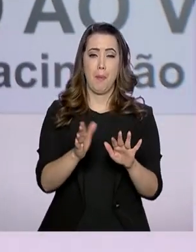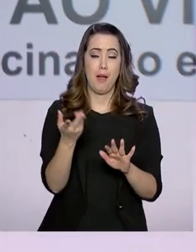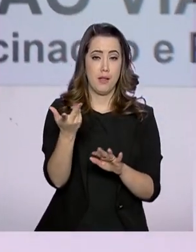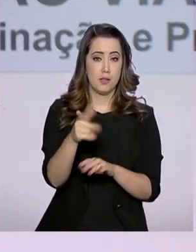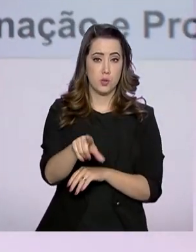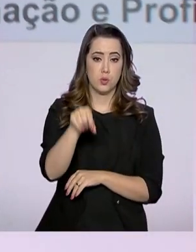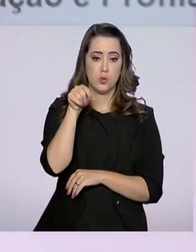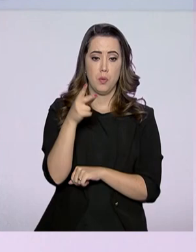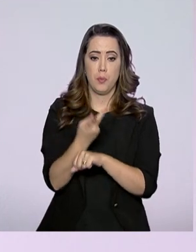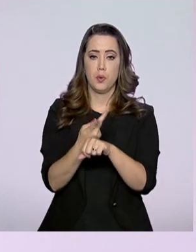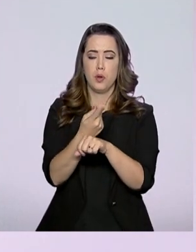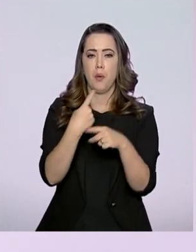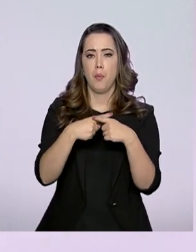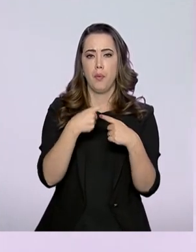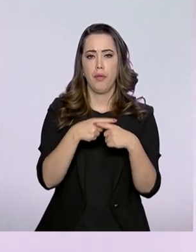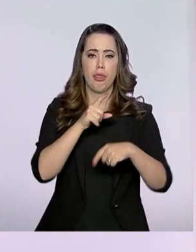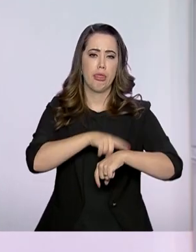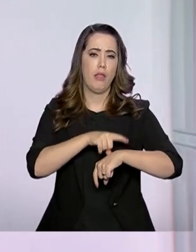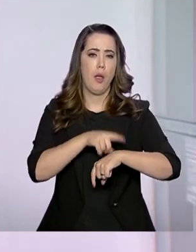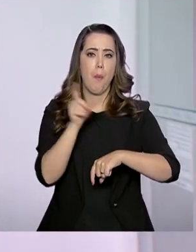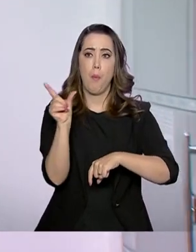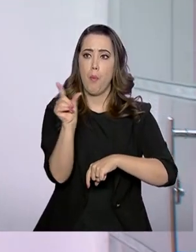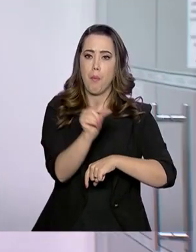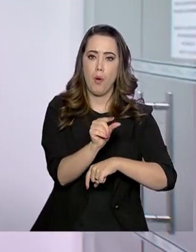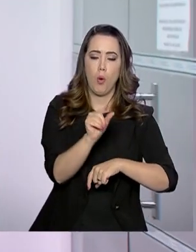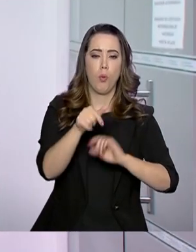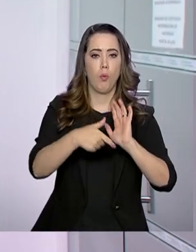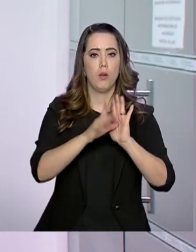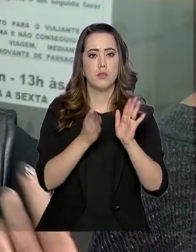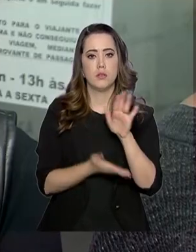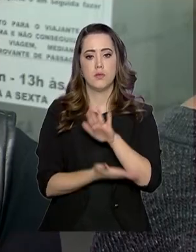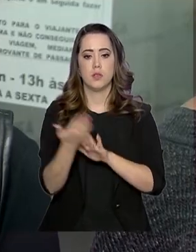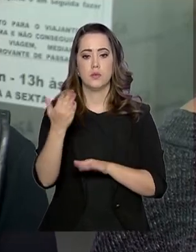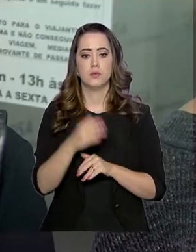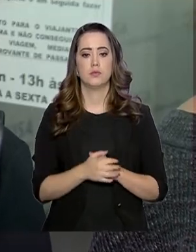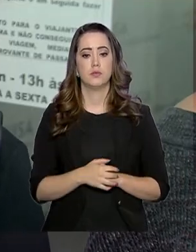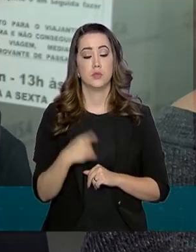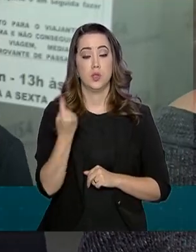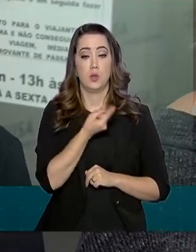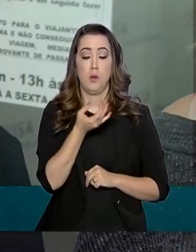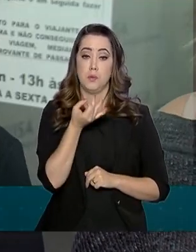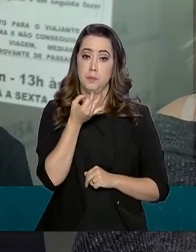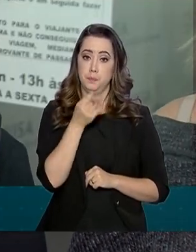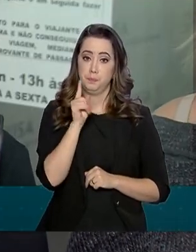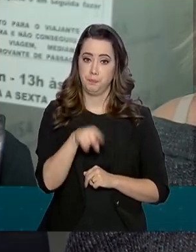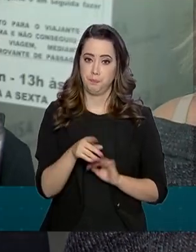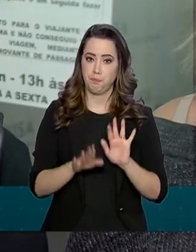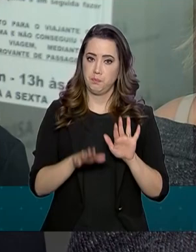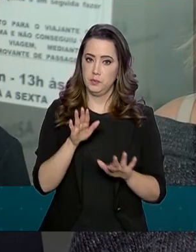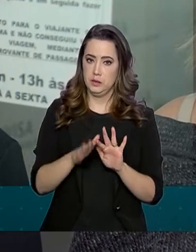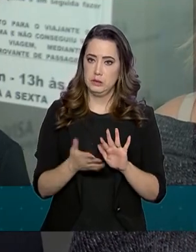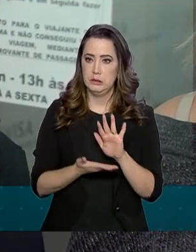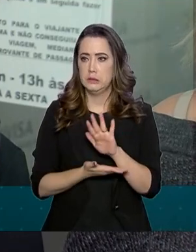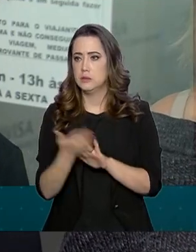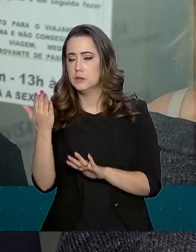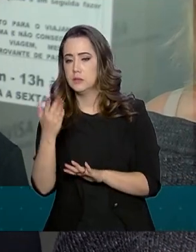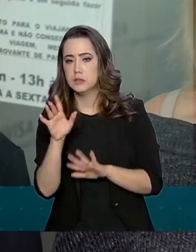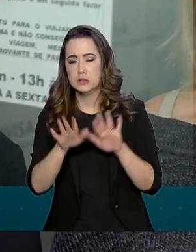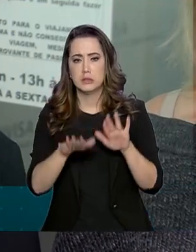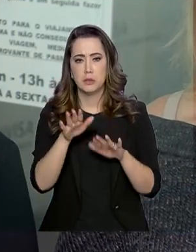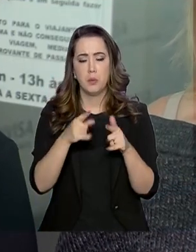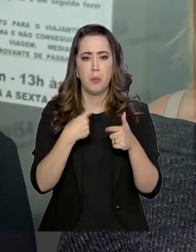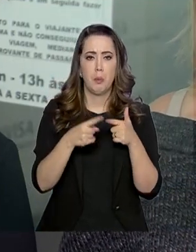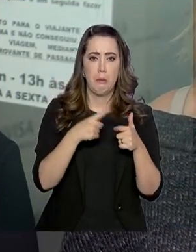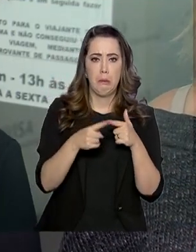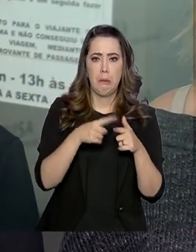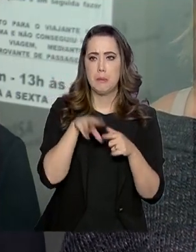buscar auxílio por ter pouco tempo hábil antes de viajar. A gente achou que se, às vezes, envio alguma coisa, o